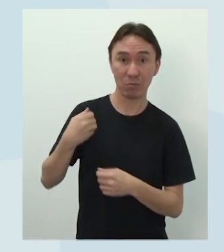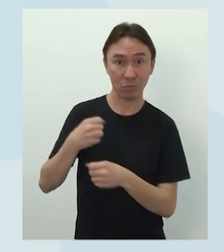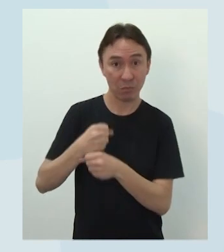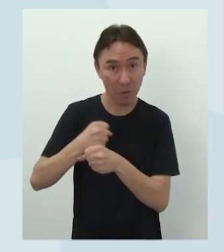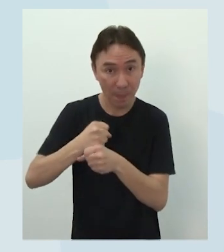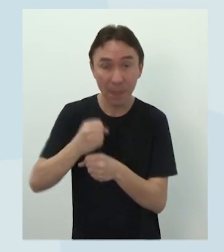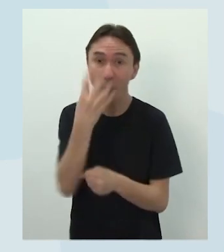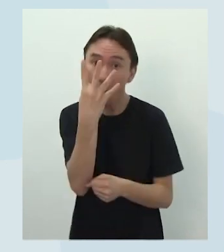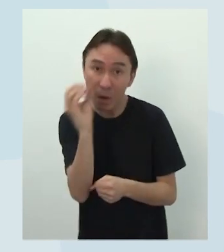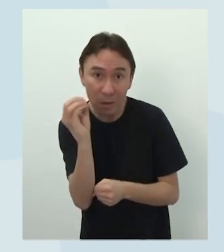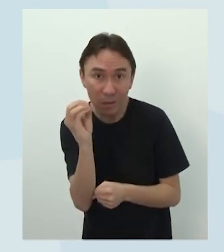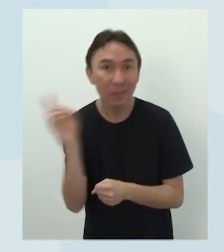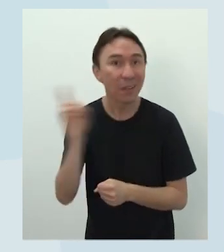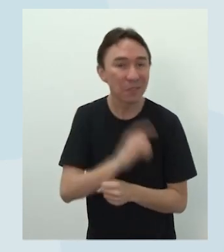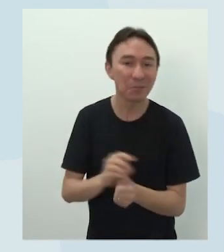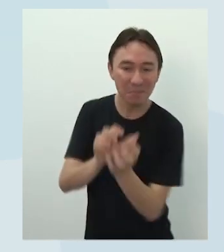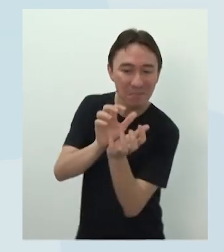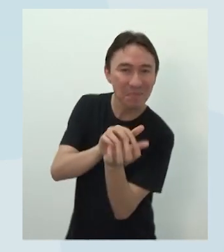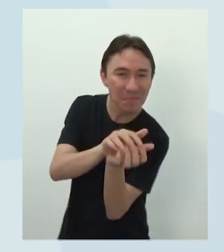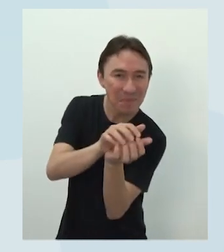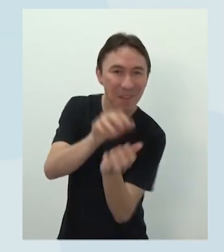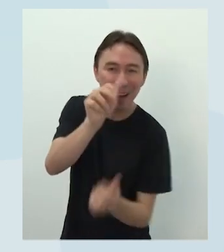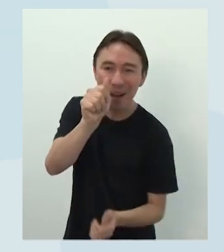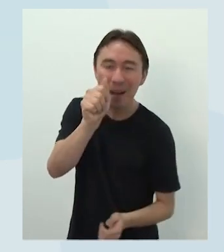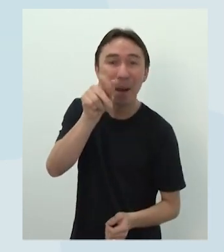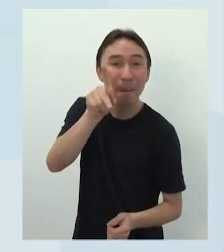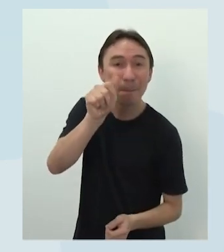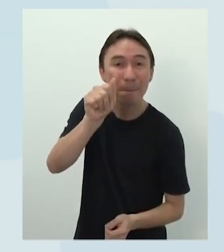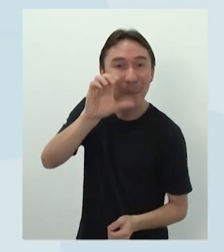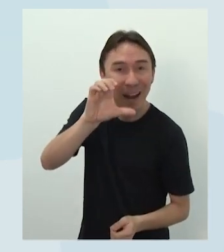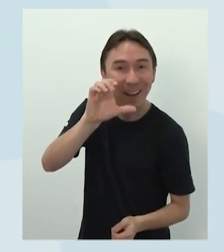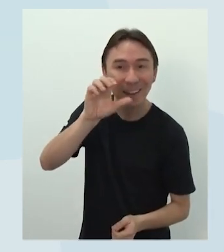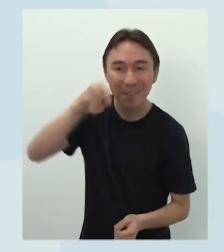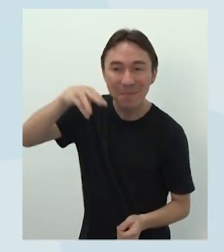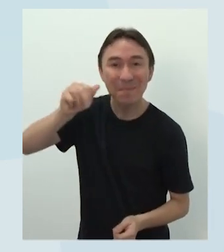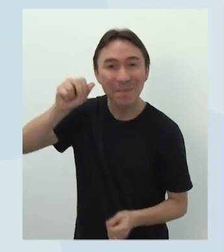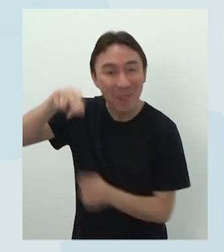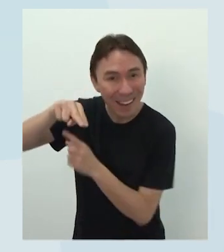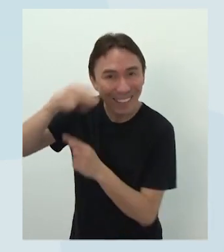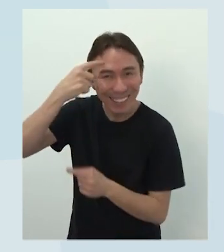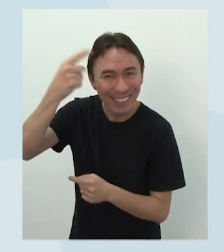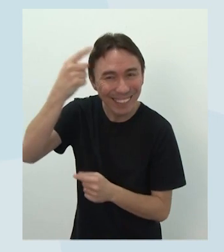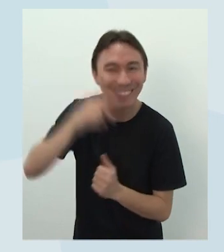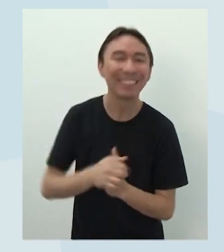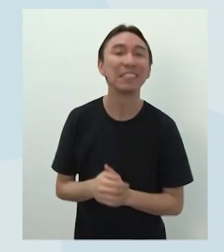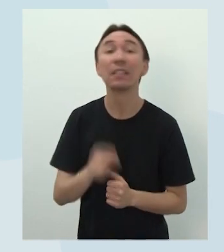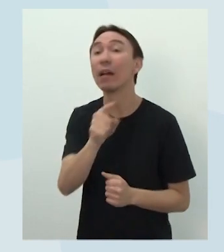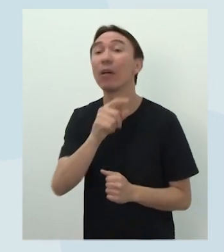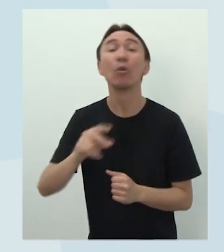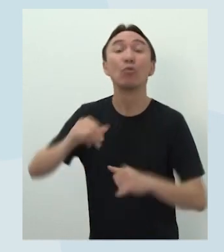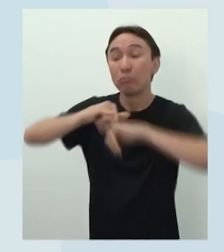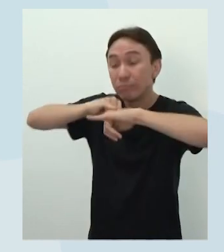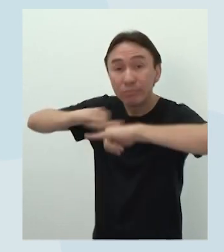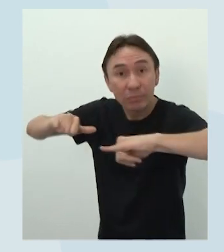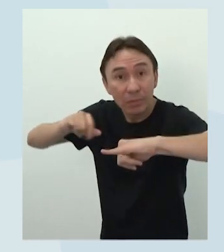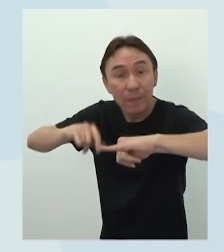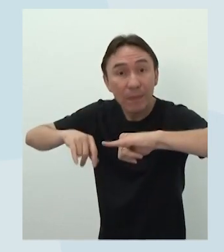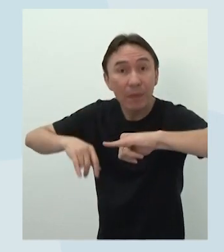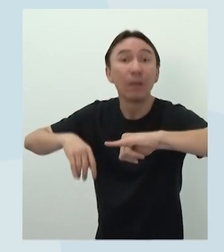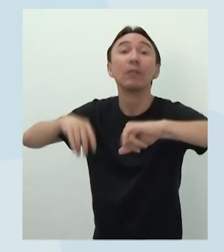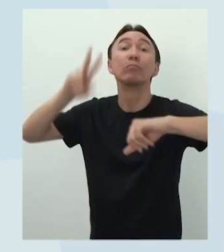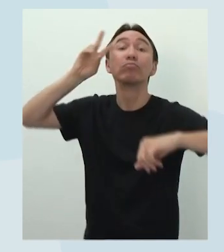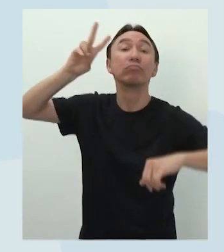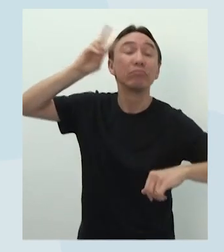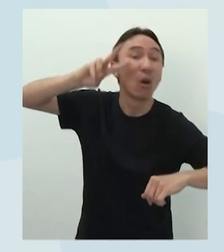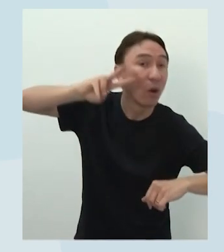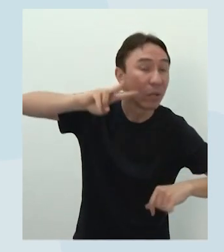um ícone, todo mundo conhece. Você conhece, você não conhece, Mauro? É a minha idade. E a notícia também nos contou uma história. Ela narrou pra gente como